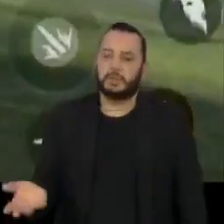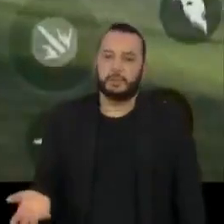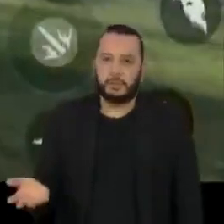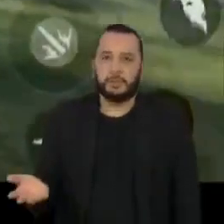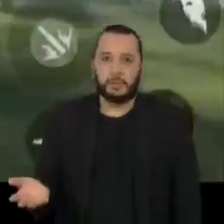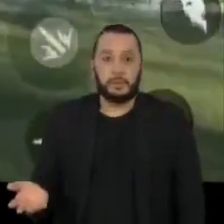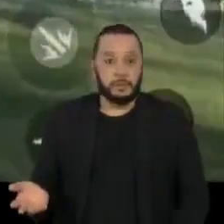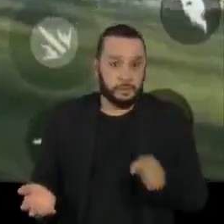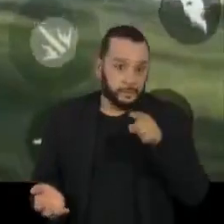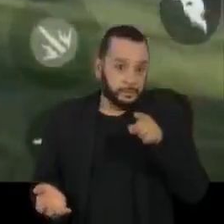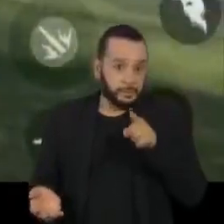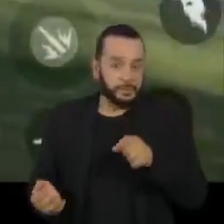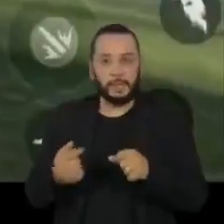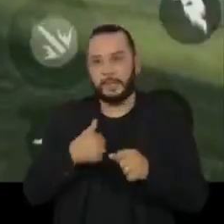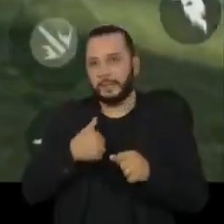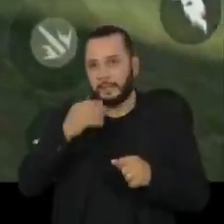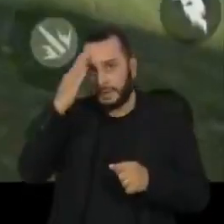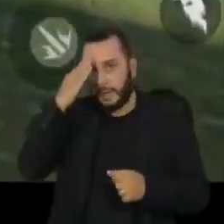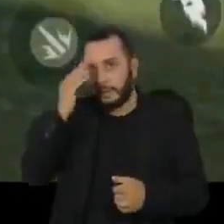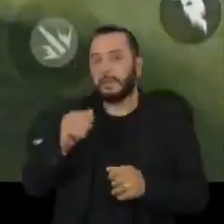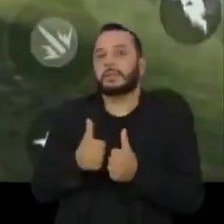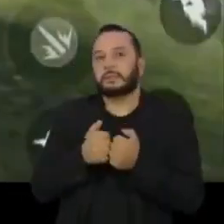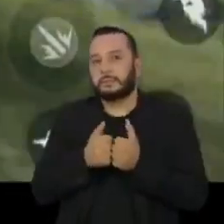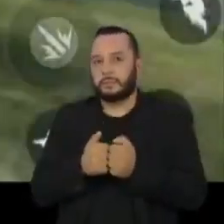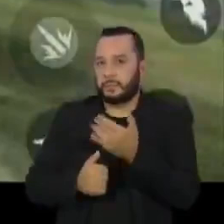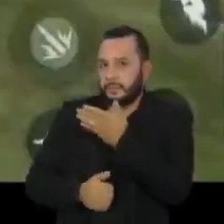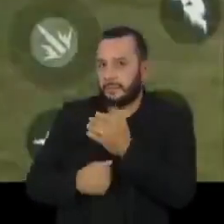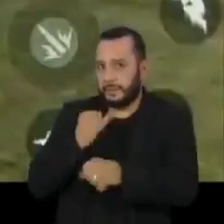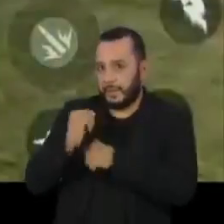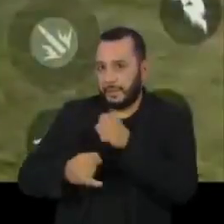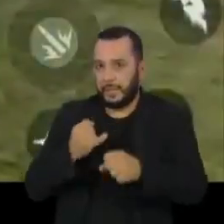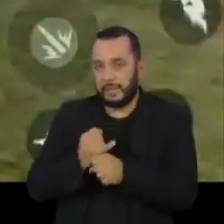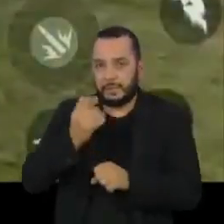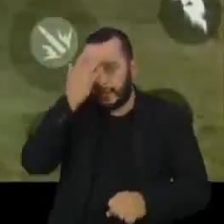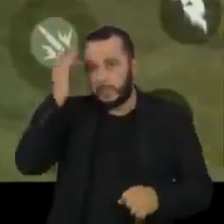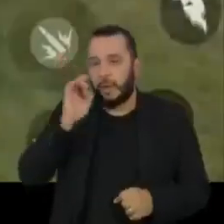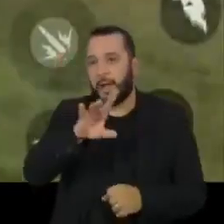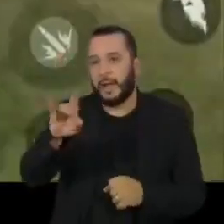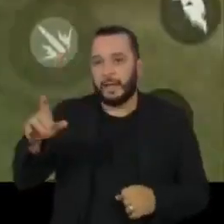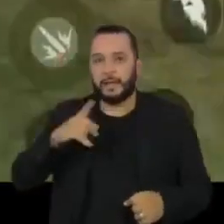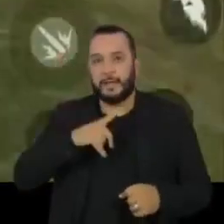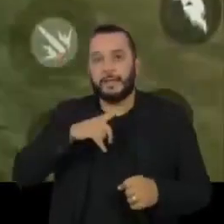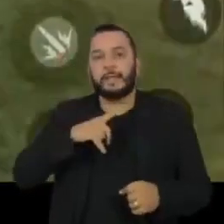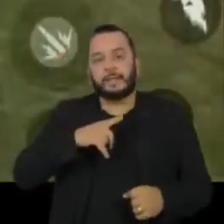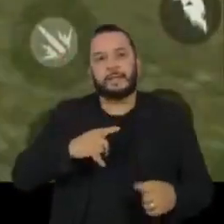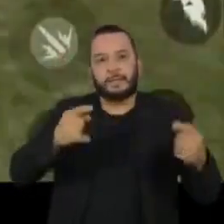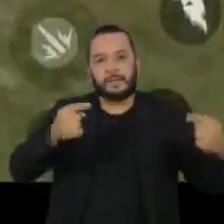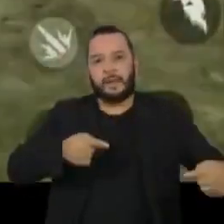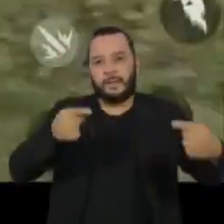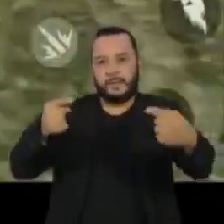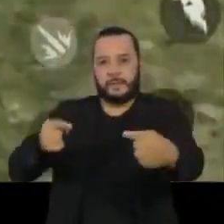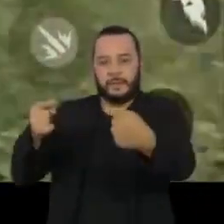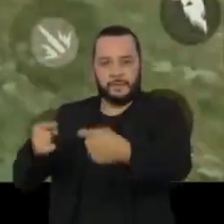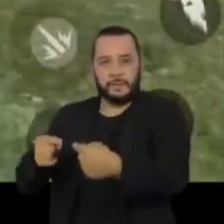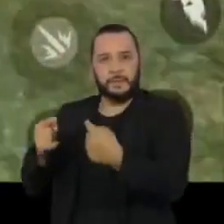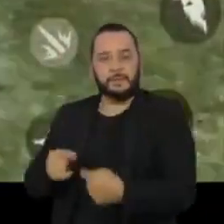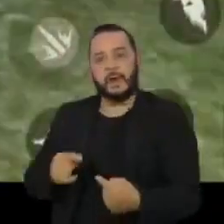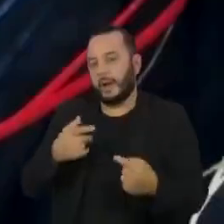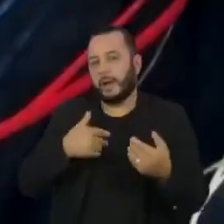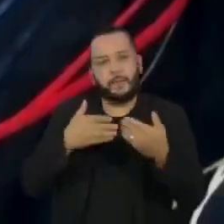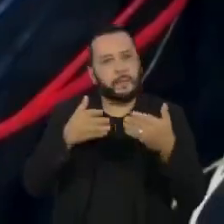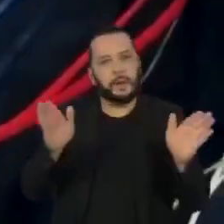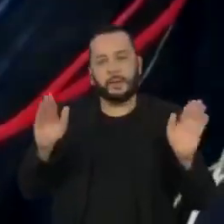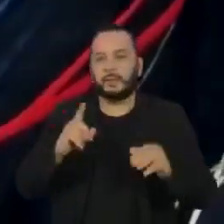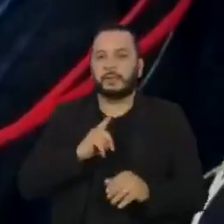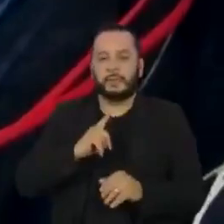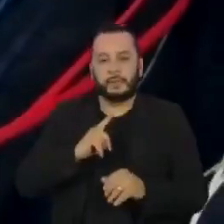Para quem perdeu o bonde, o Free Fire é um game online onde cada jogador enfrenta outras centenas numa arena virtual aberta.